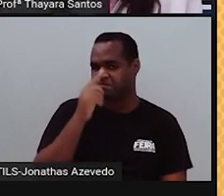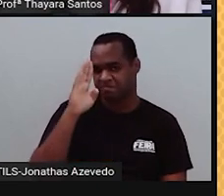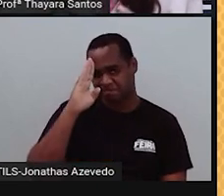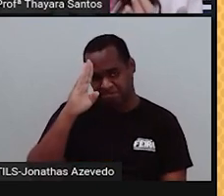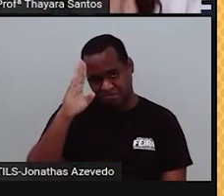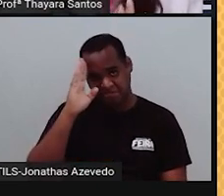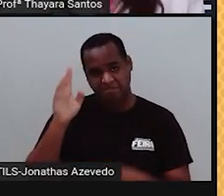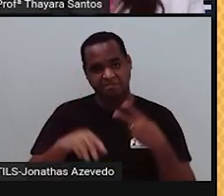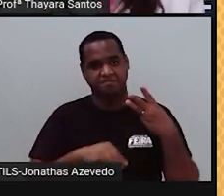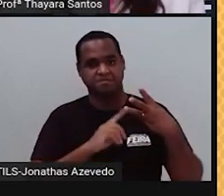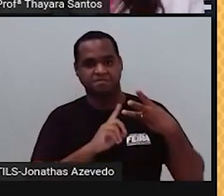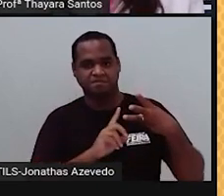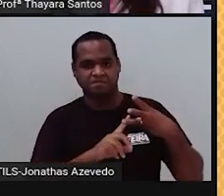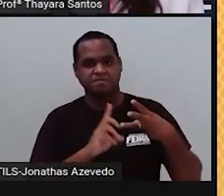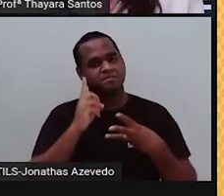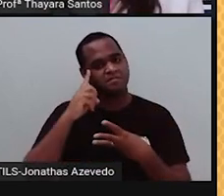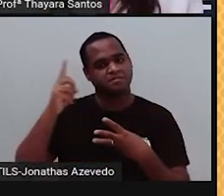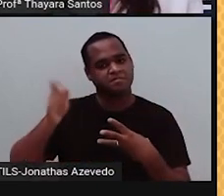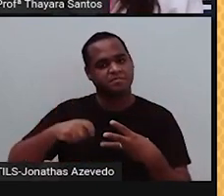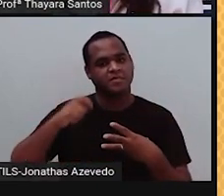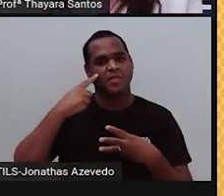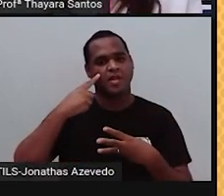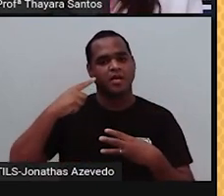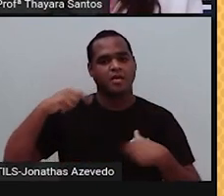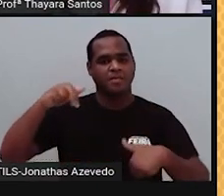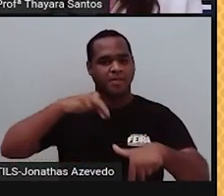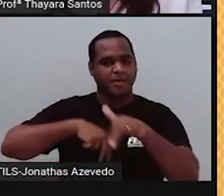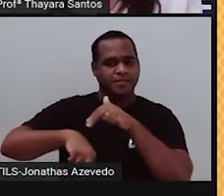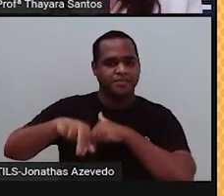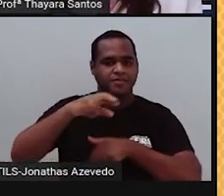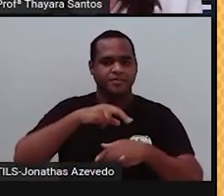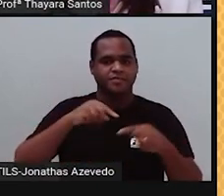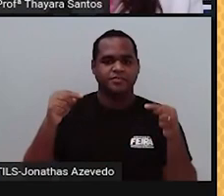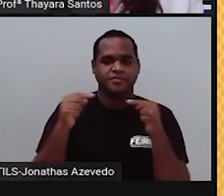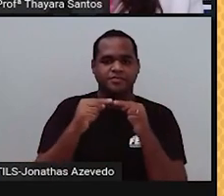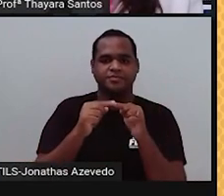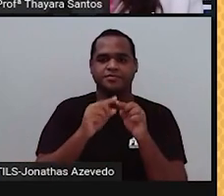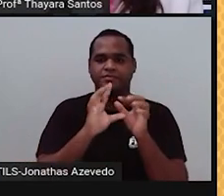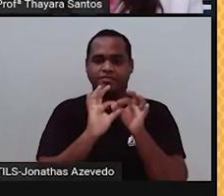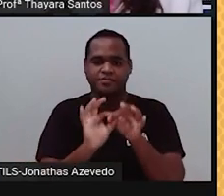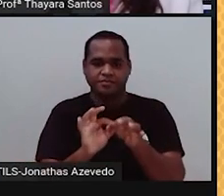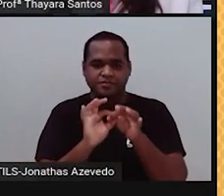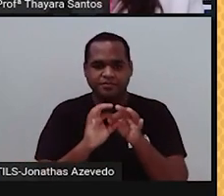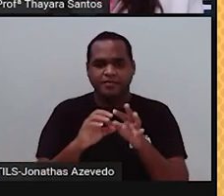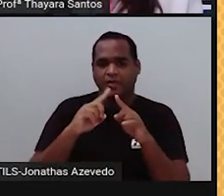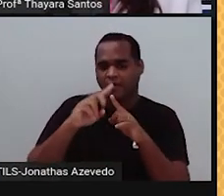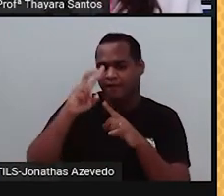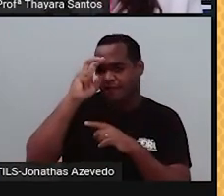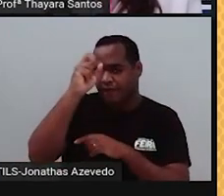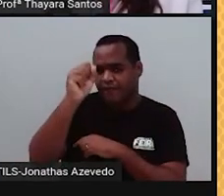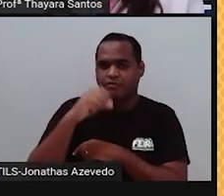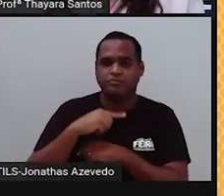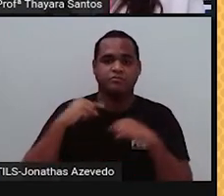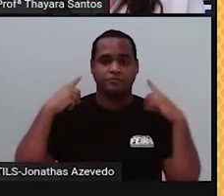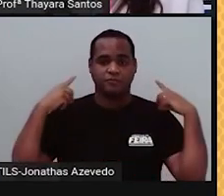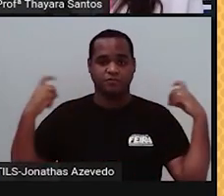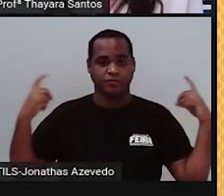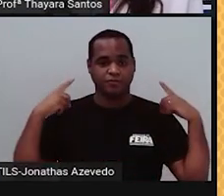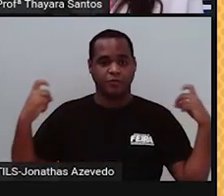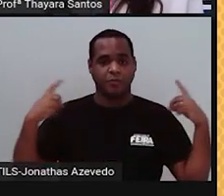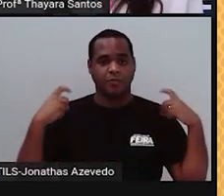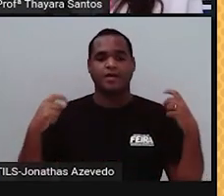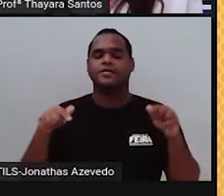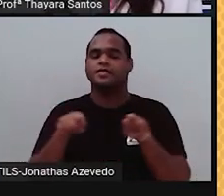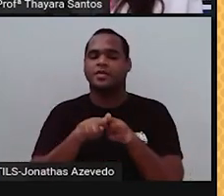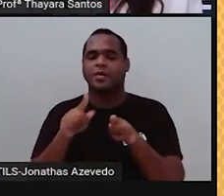mecanorreceptores, eles conseguem perceber estímulos de movimento, de pressão, de som. E